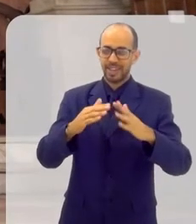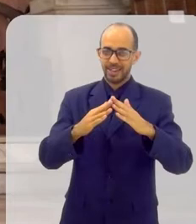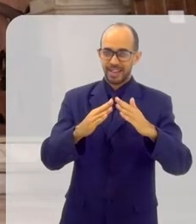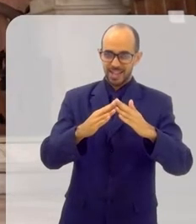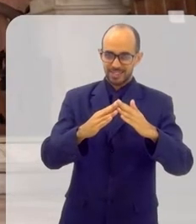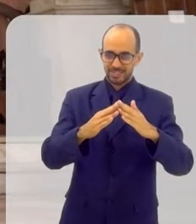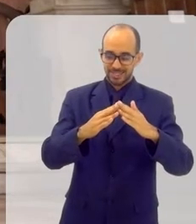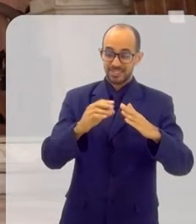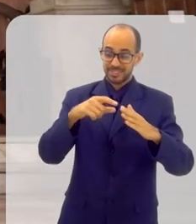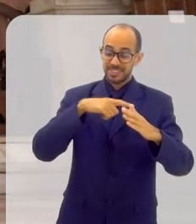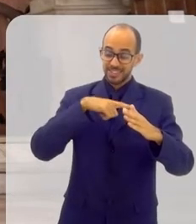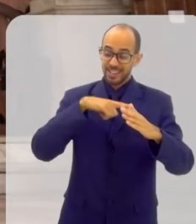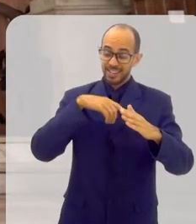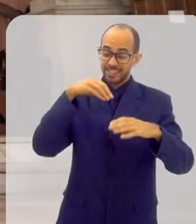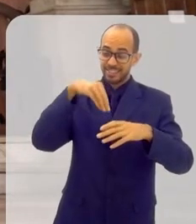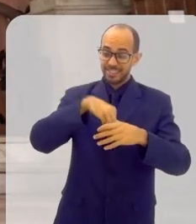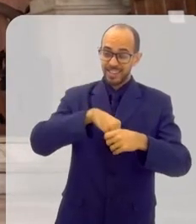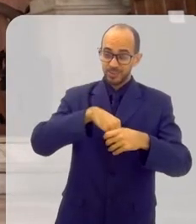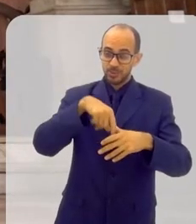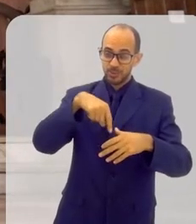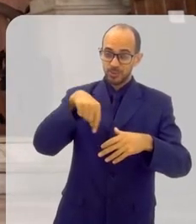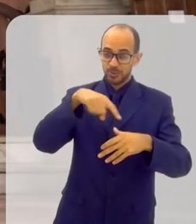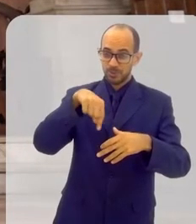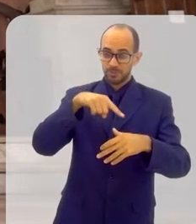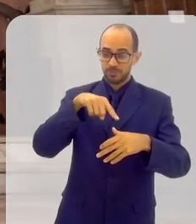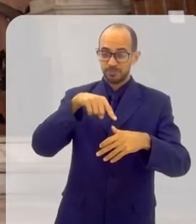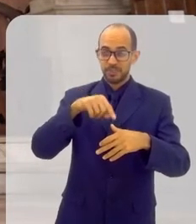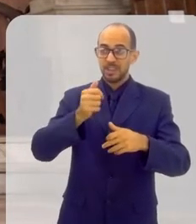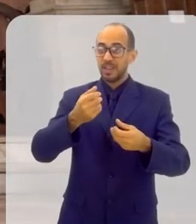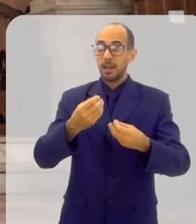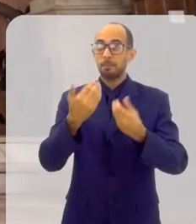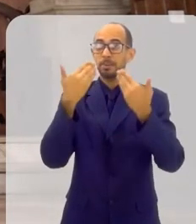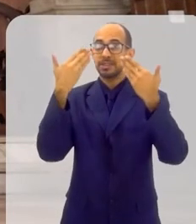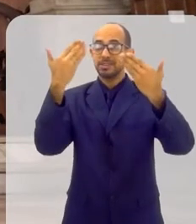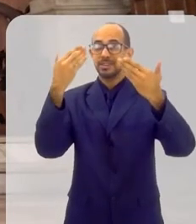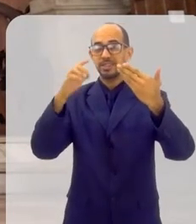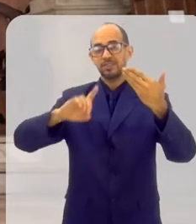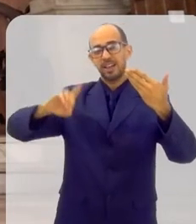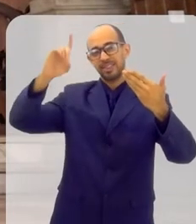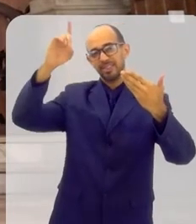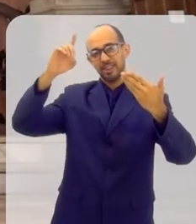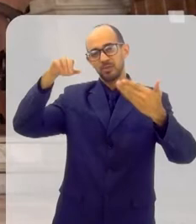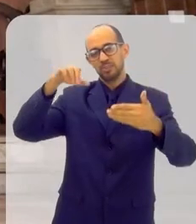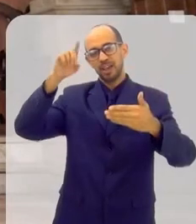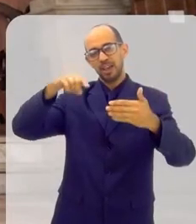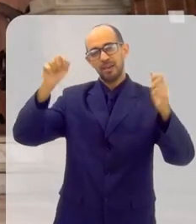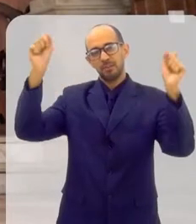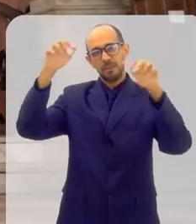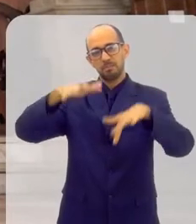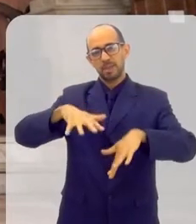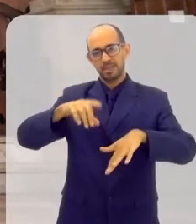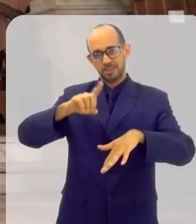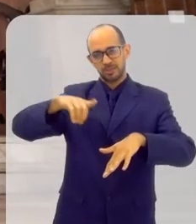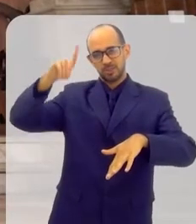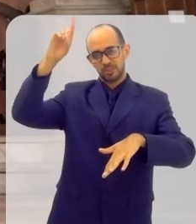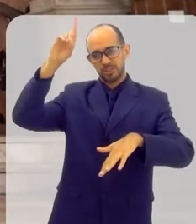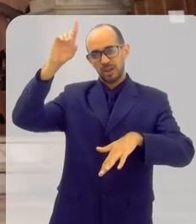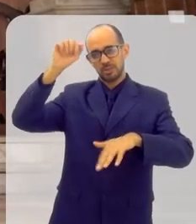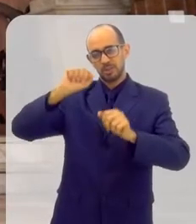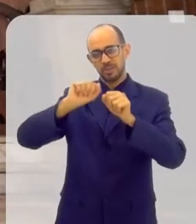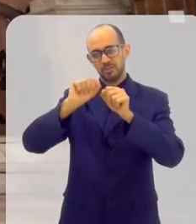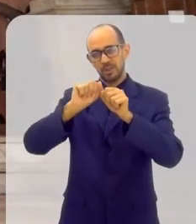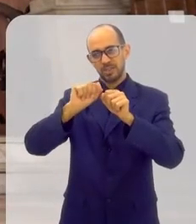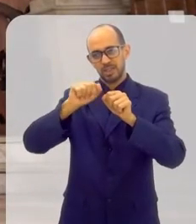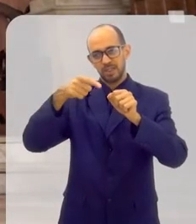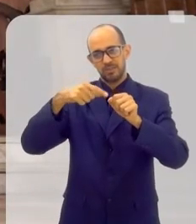igreja. Então, você tem uma igreja dentro de casa. Você fundou uma igreja diante de Deus, com as bênçãos de Deus. Você foi sacramentado para ter